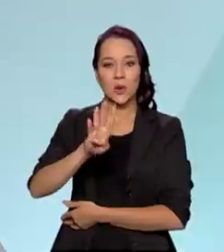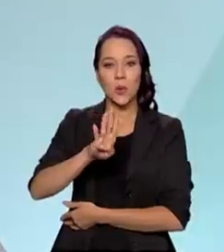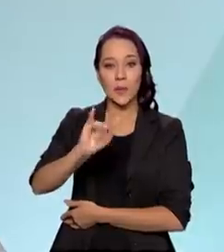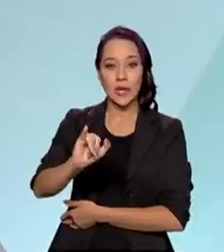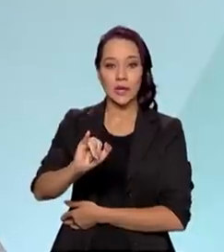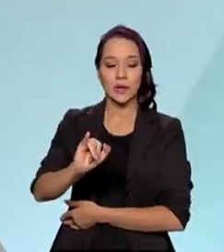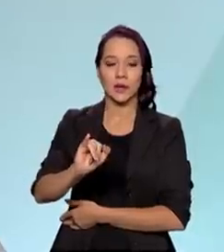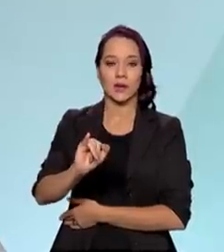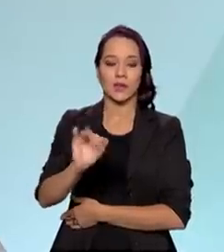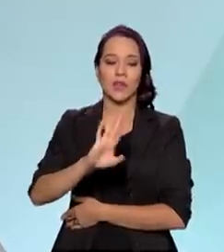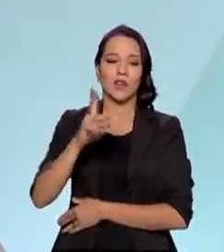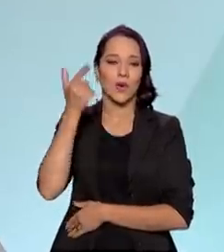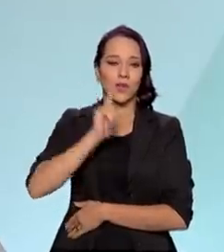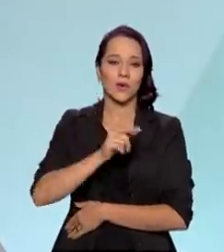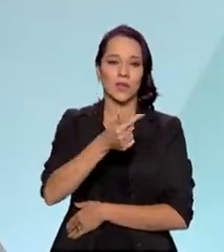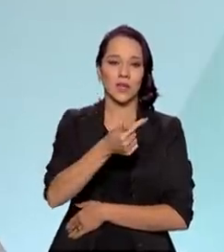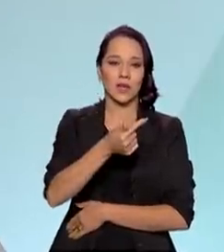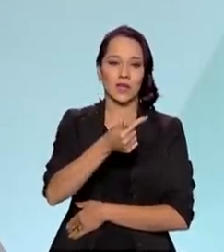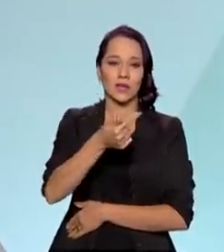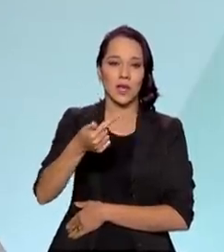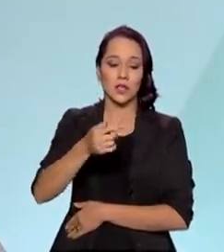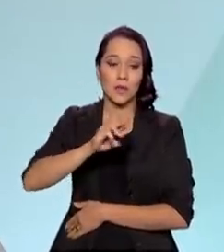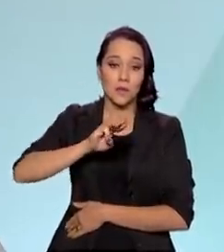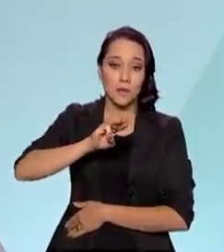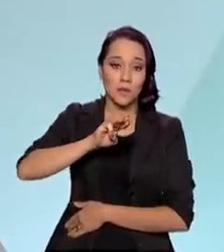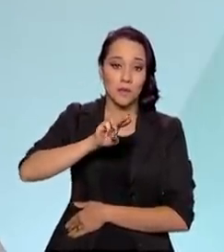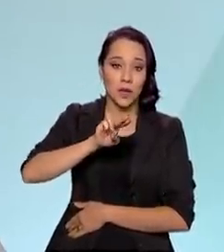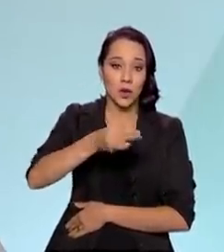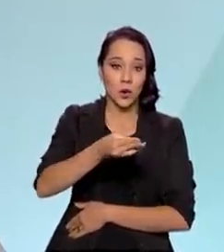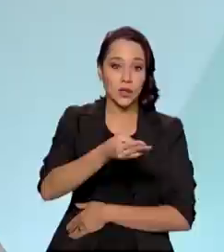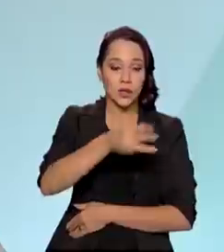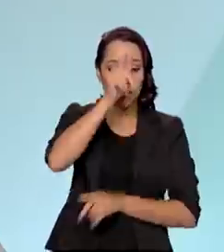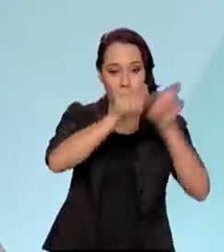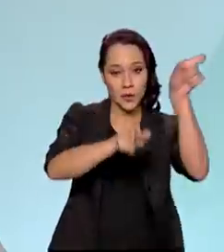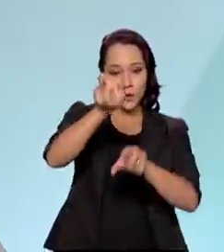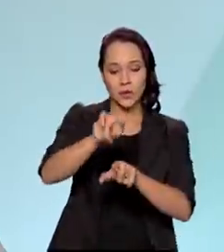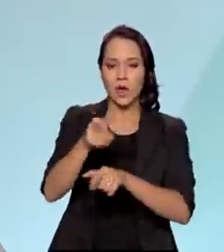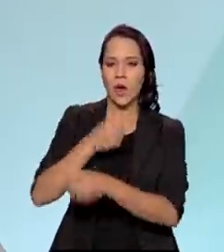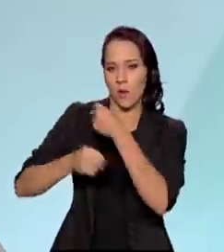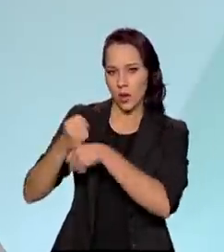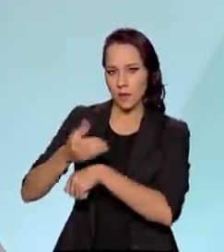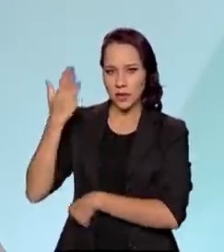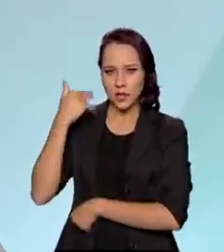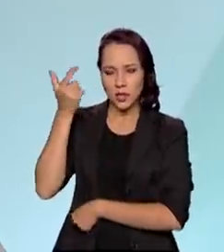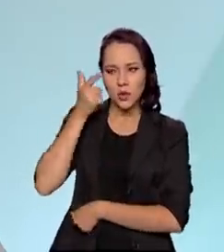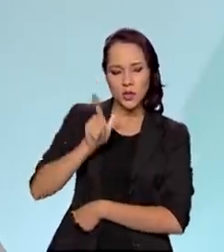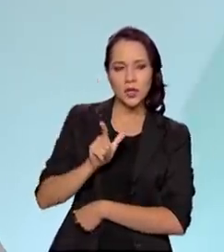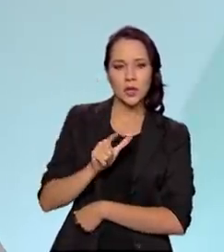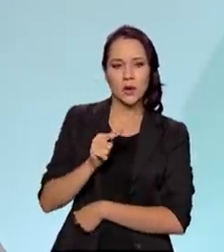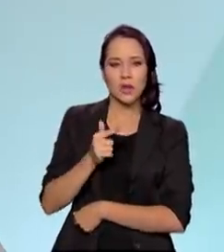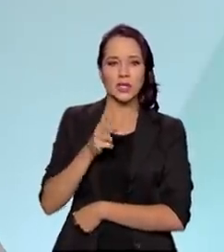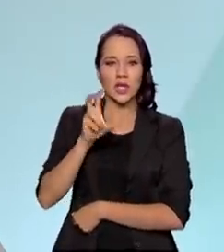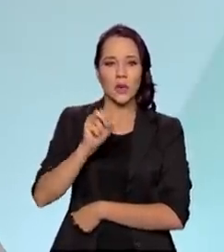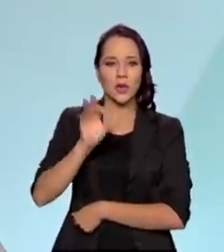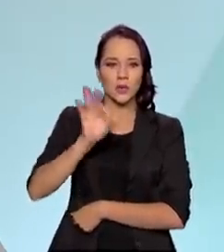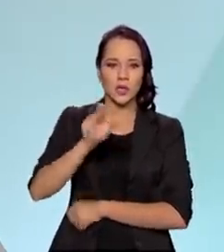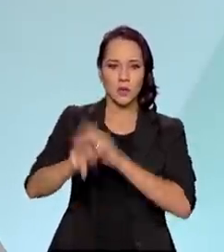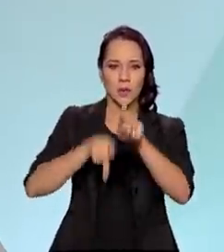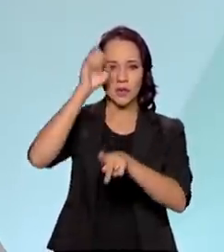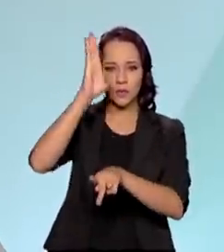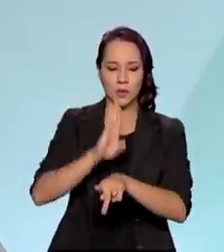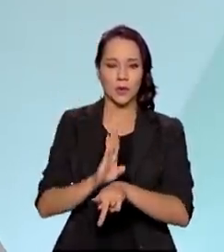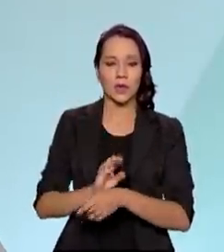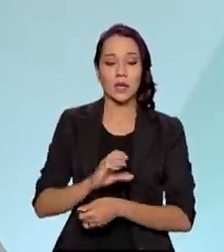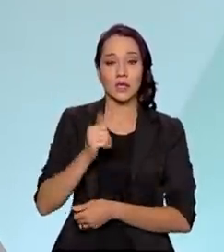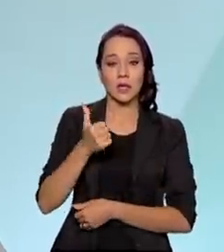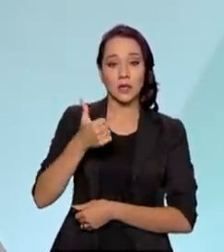e já alcançou 77 milhões de pessoas. No ano passado, em 2020, a gente alcançou metade da população brasileira, 118 milhões de